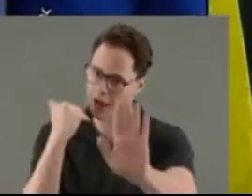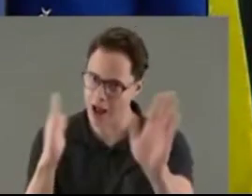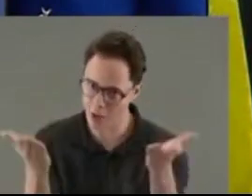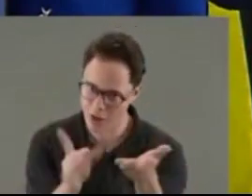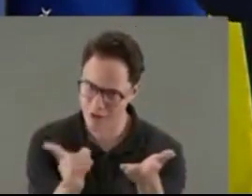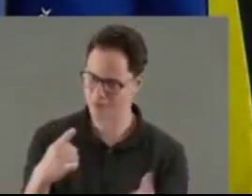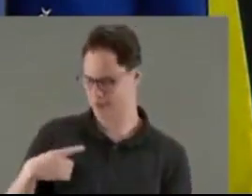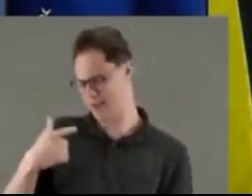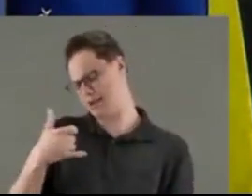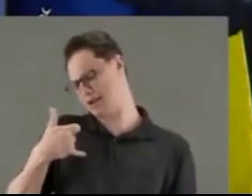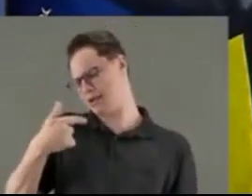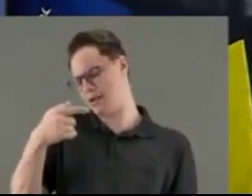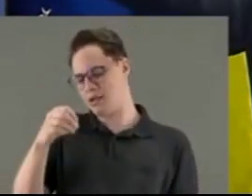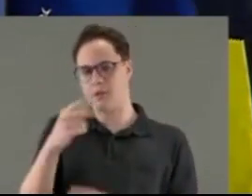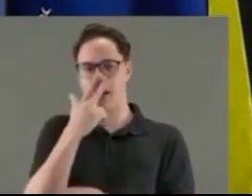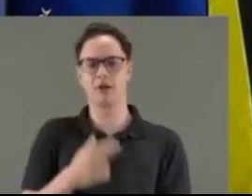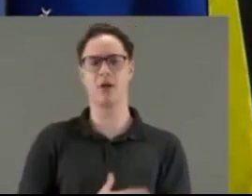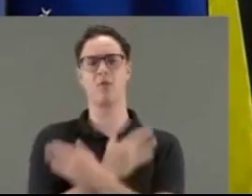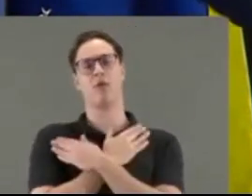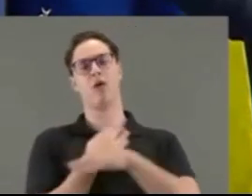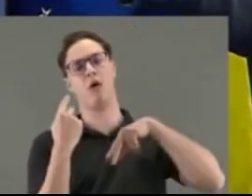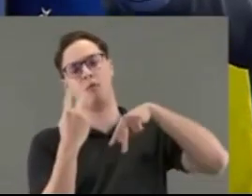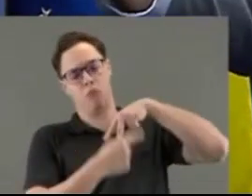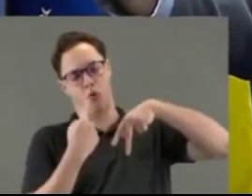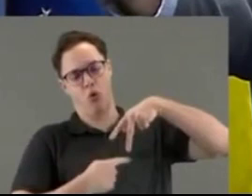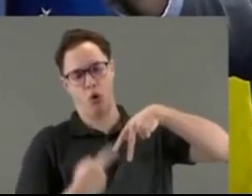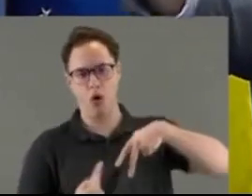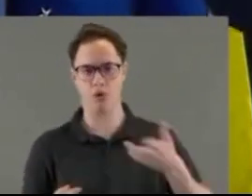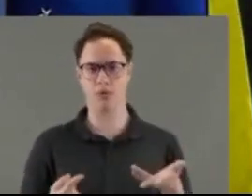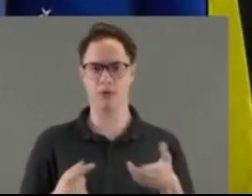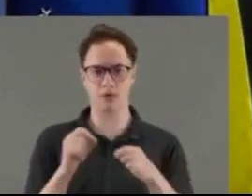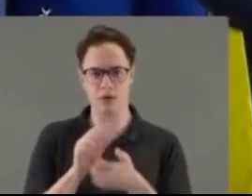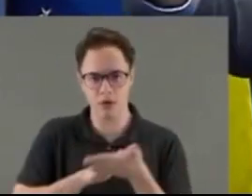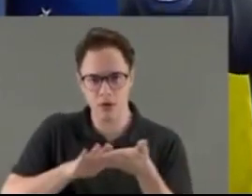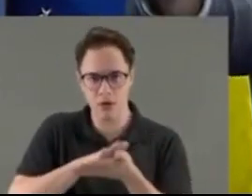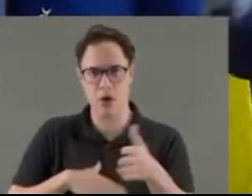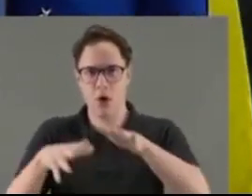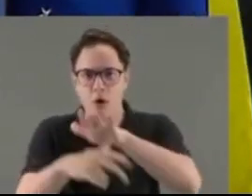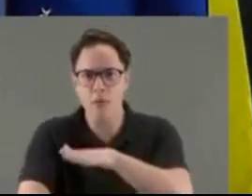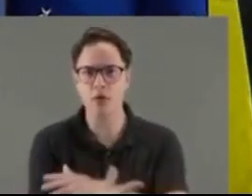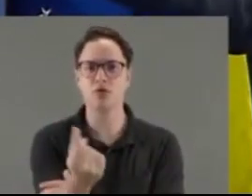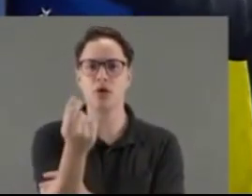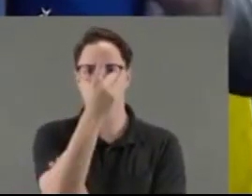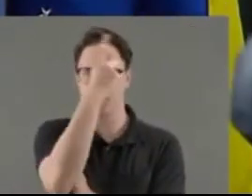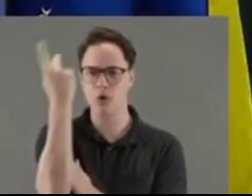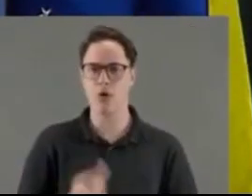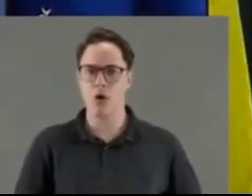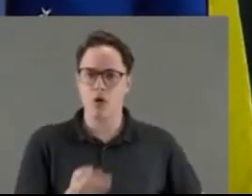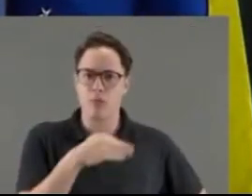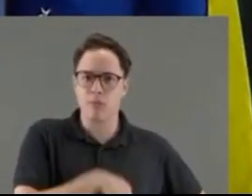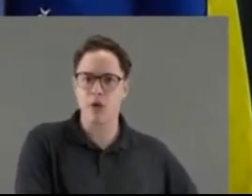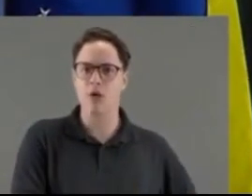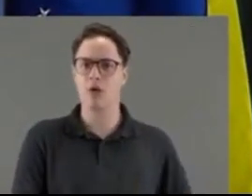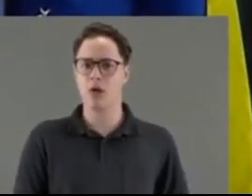70 anos, com a múmia, que fez o que fez aqui nesse país aqui, desviou dinheiro, roubou, tem gente que colocou dinheiro na cueca, que